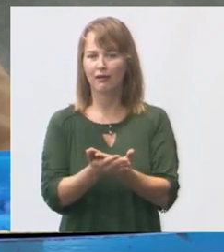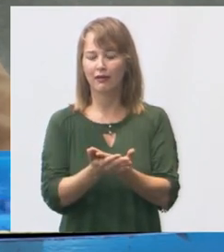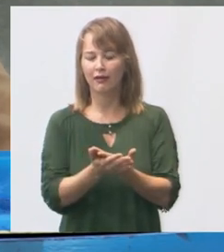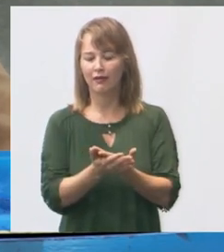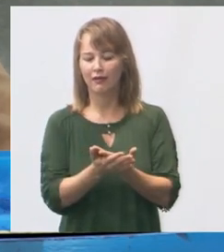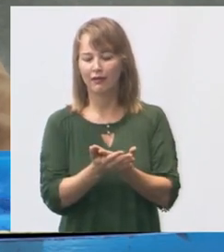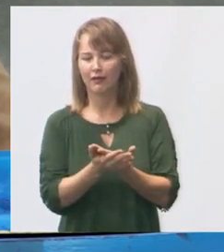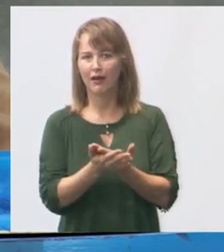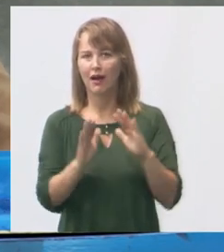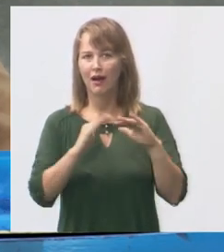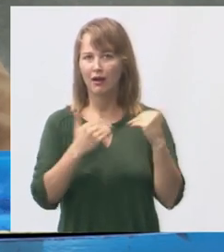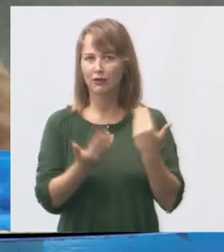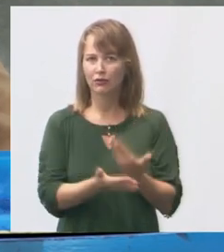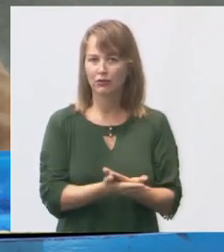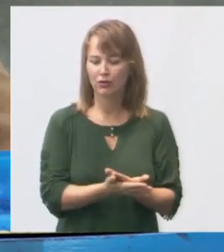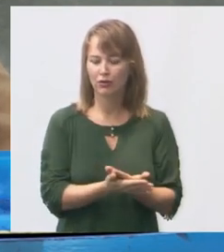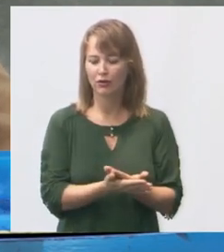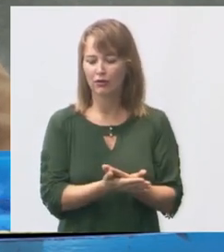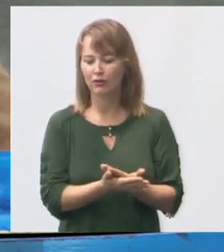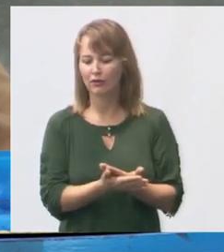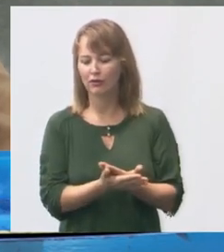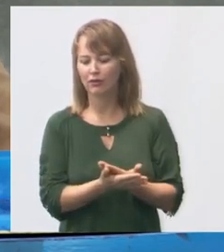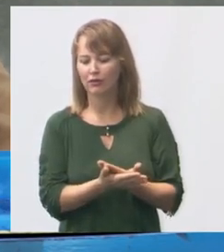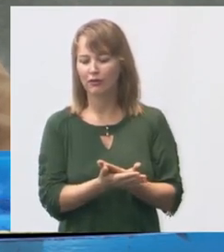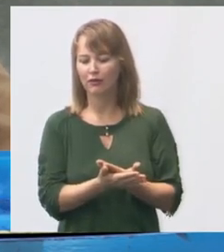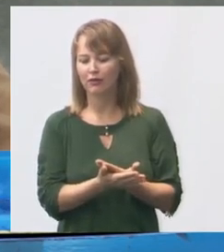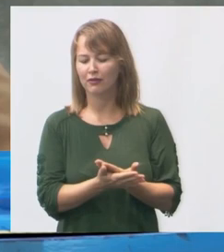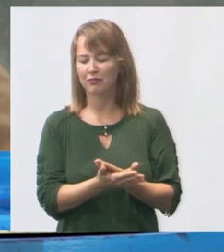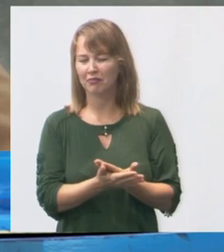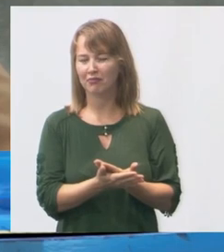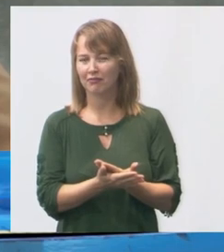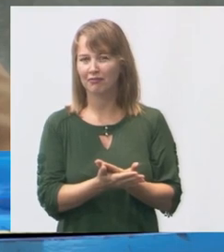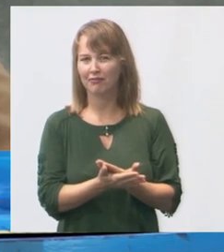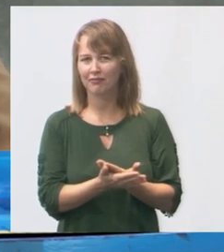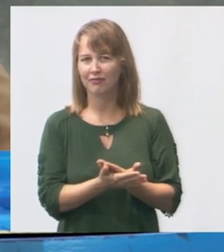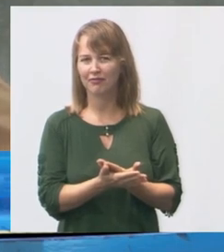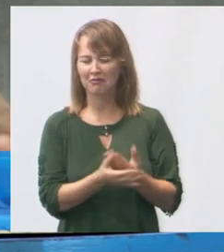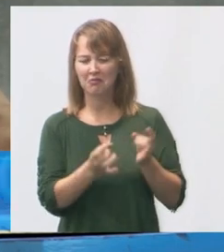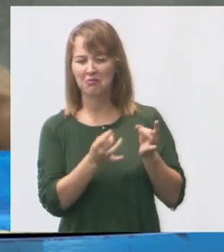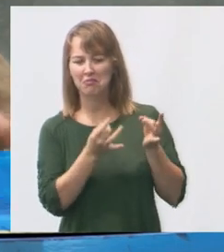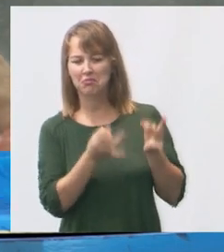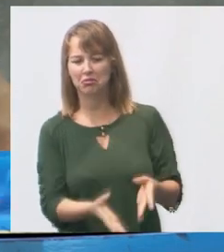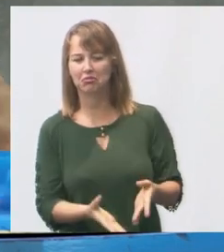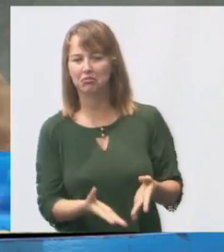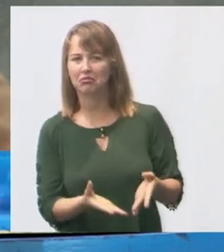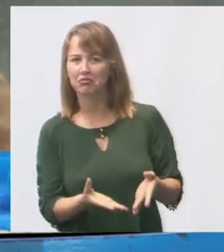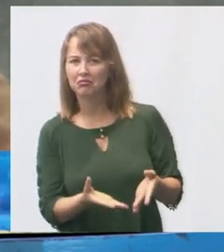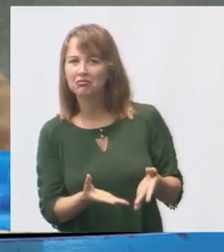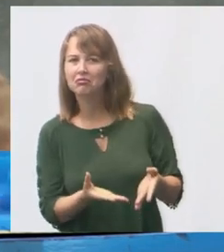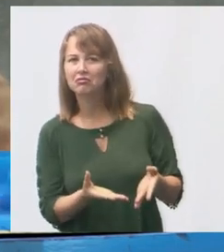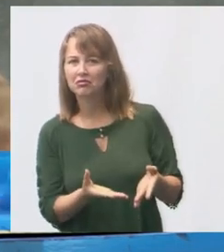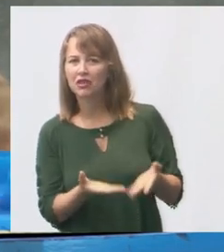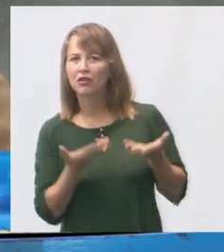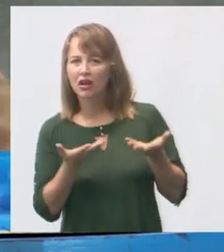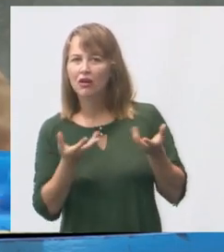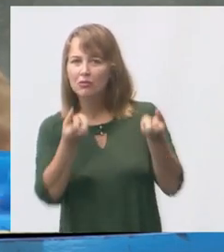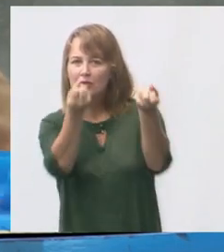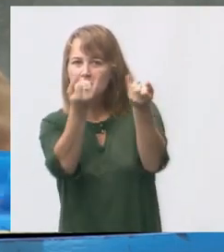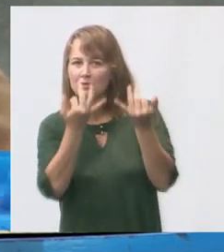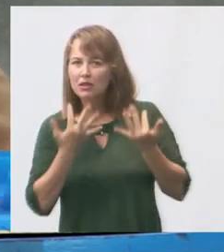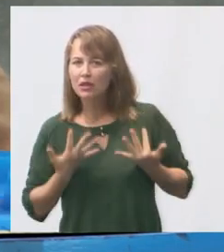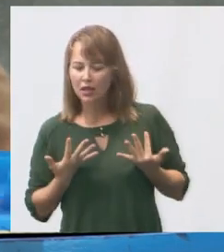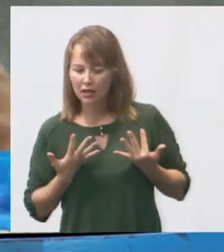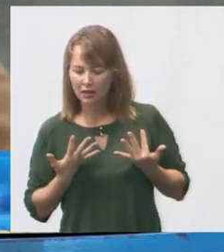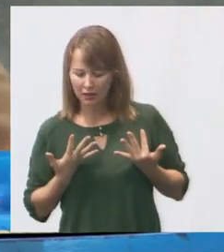A escola, ela foi abandonada. Eu gostaria que vocês me explicassem depois